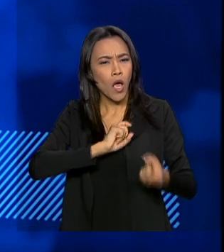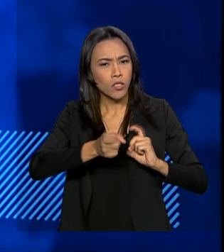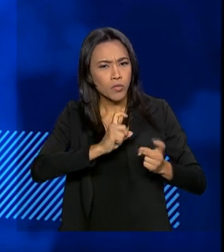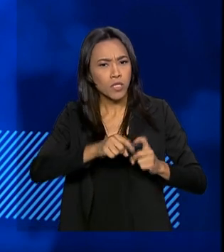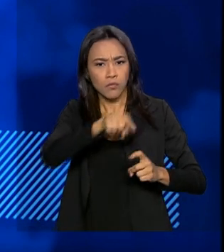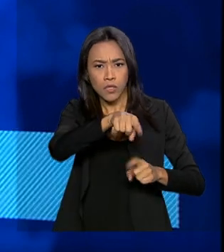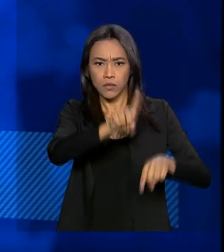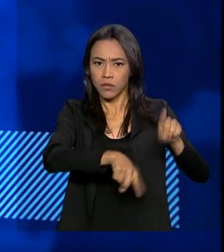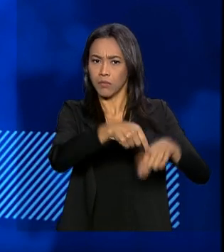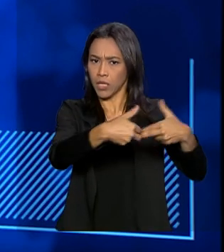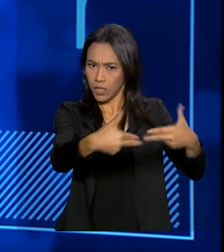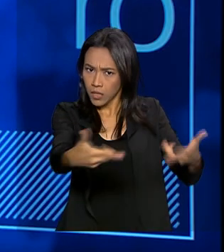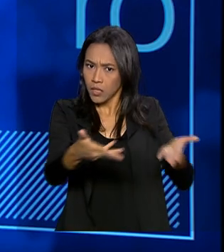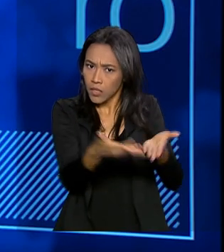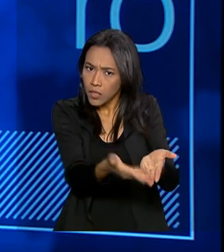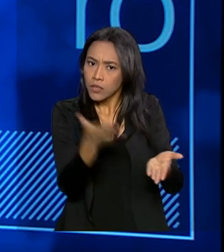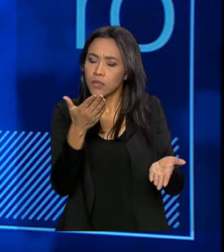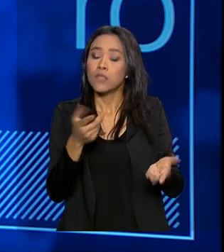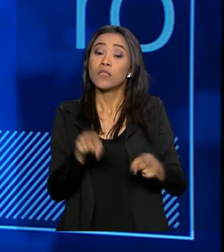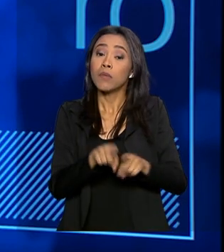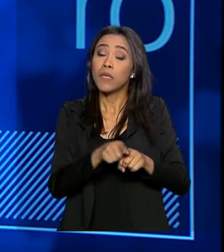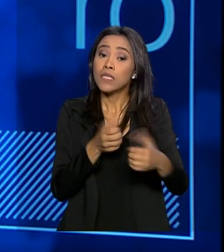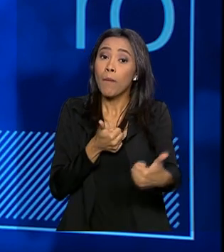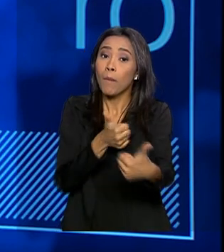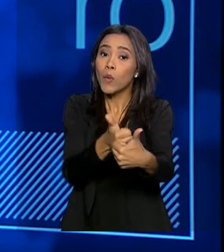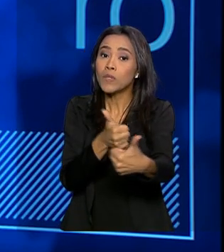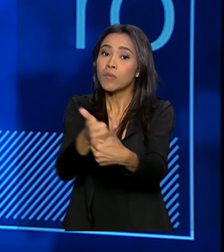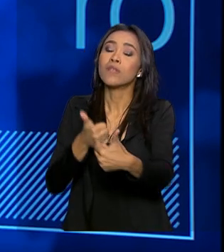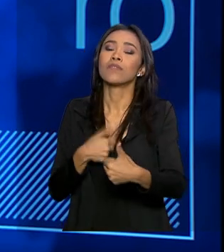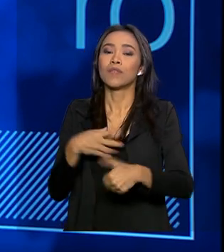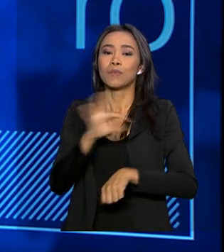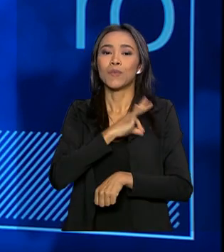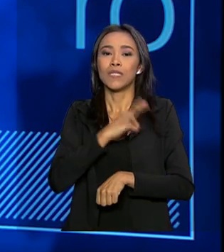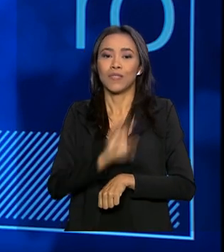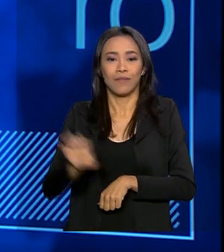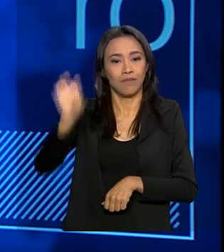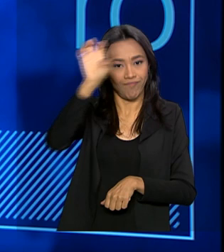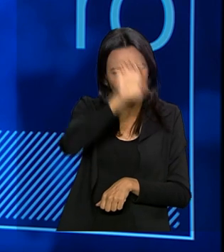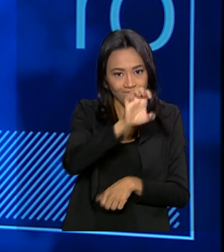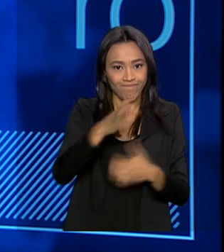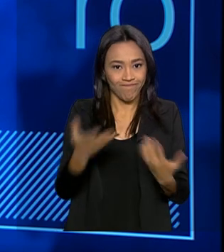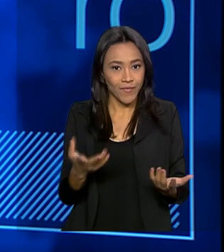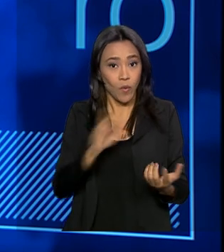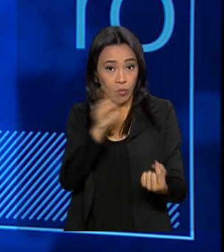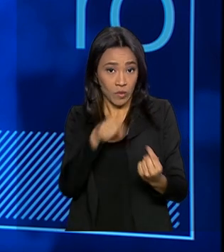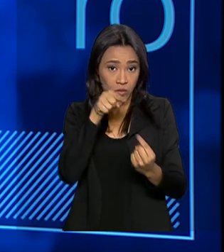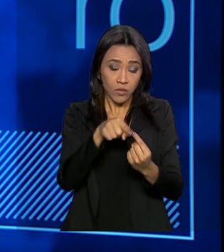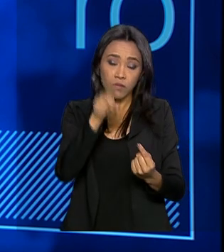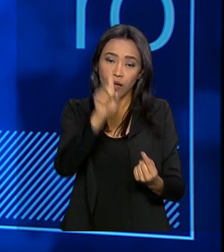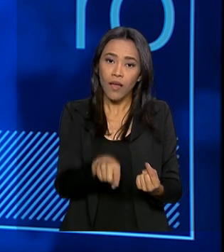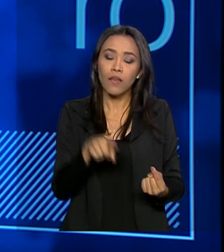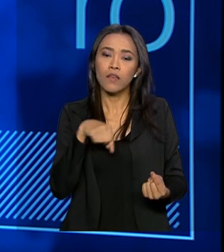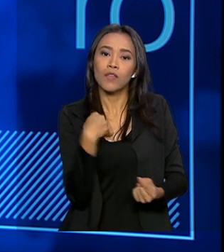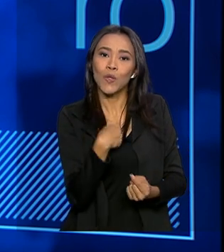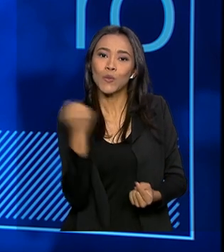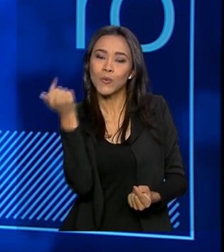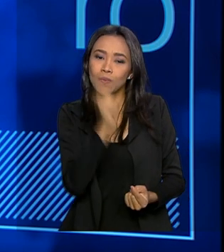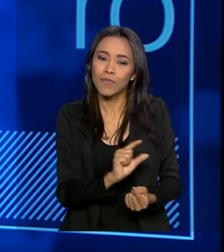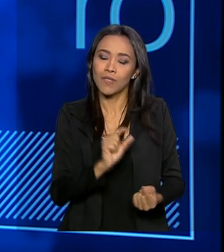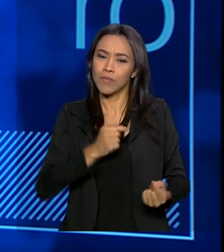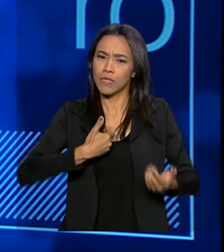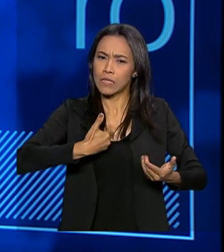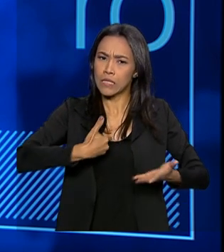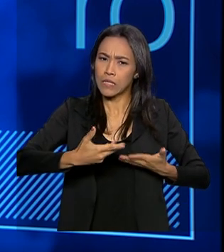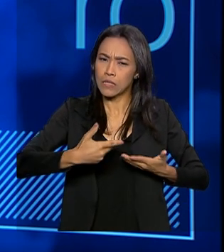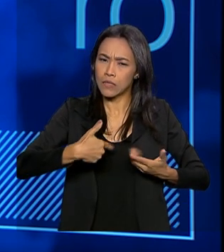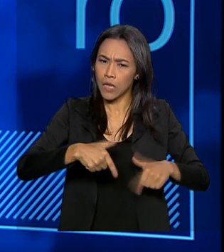ativos, mas também estamos se aproximando das polícias civis. A ideia é que nós possamos trabalhar conjuntamente,